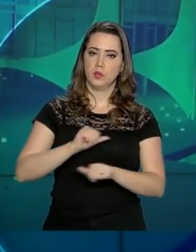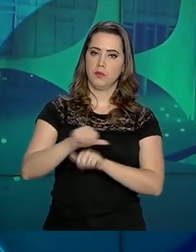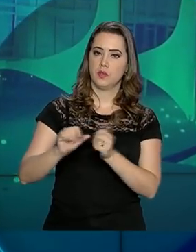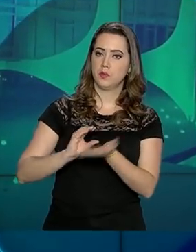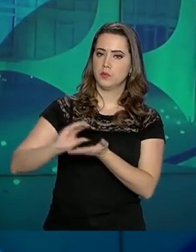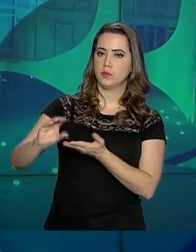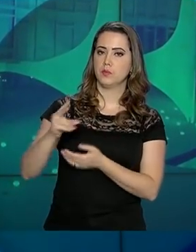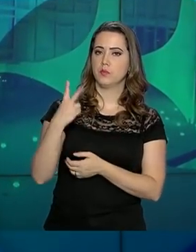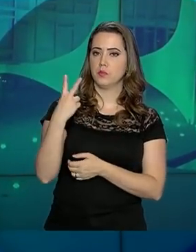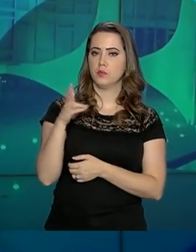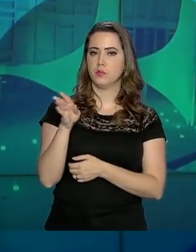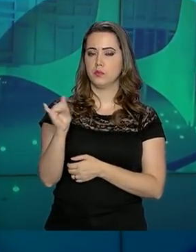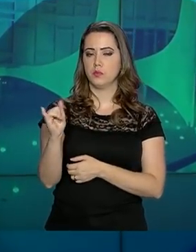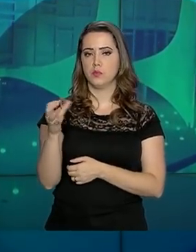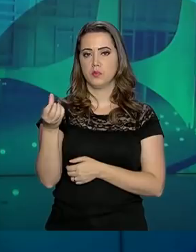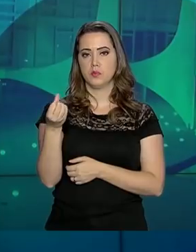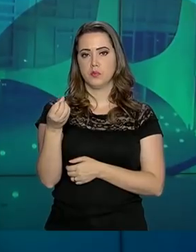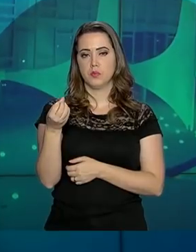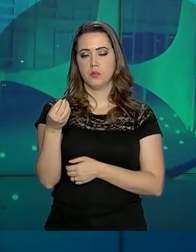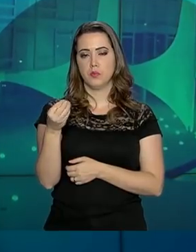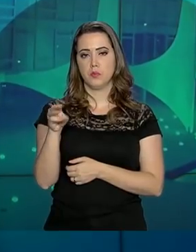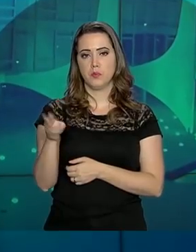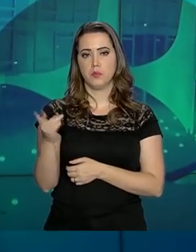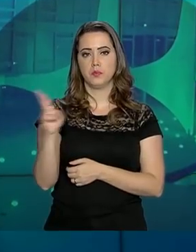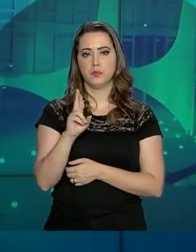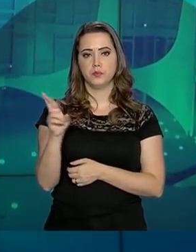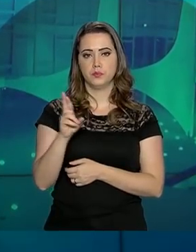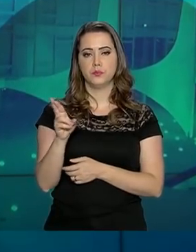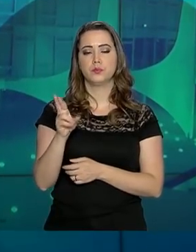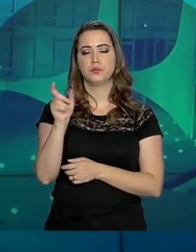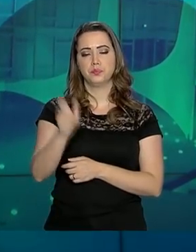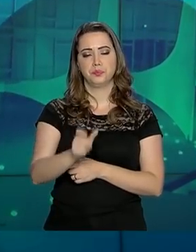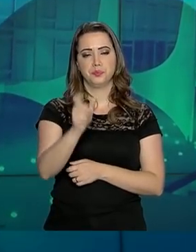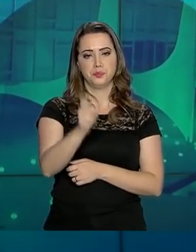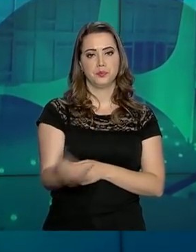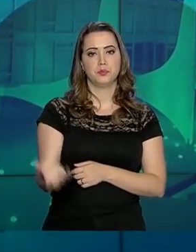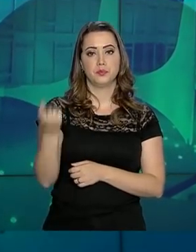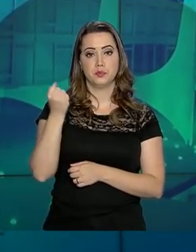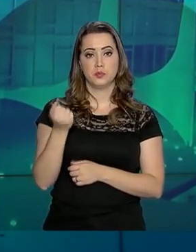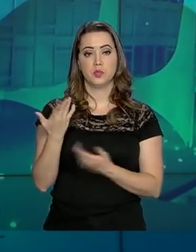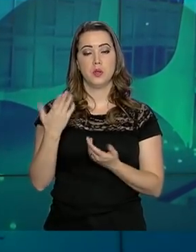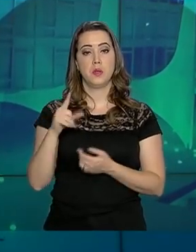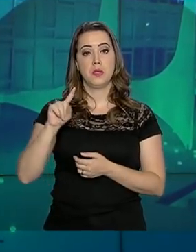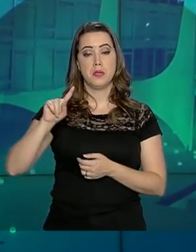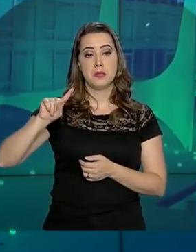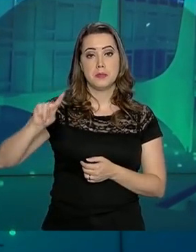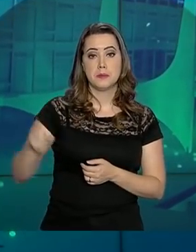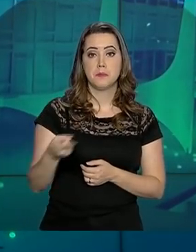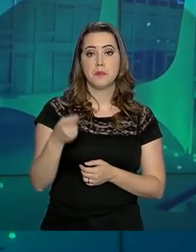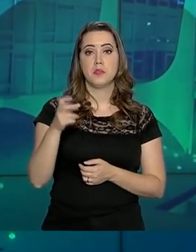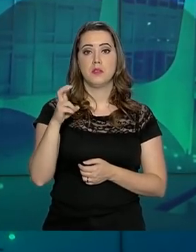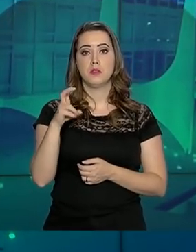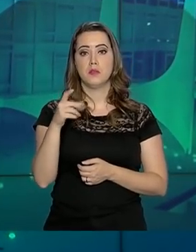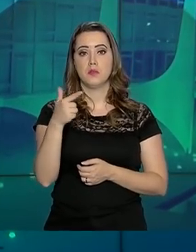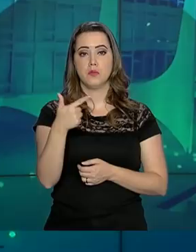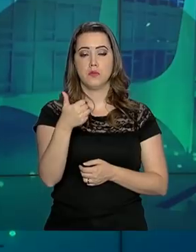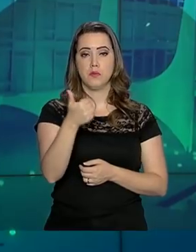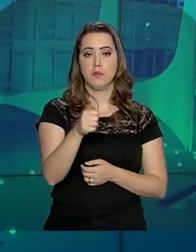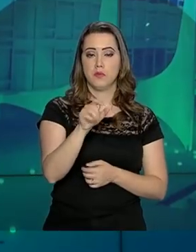transferir 2,6 bilhões de reais aos beneficiários. E as 1.521